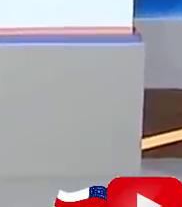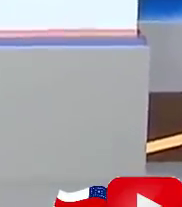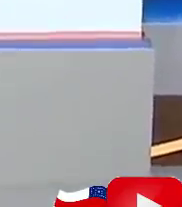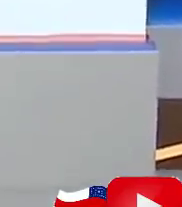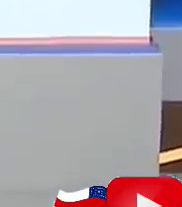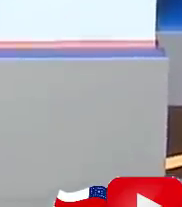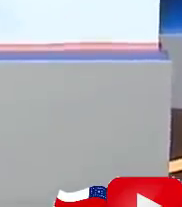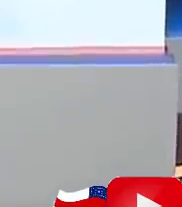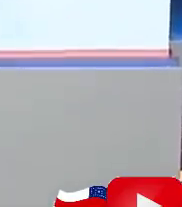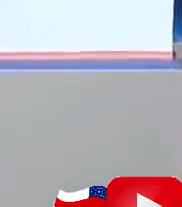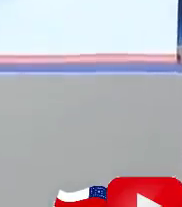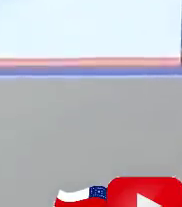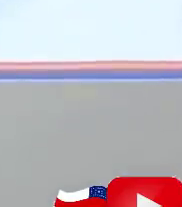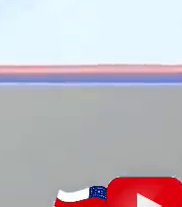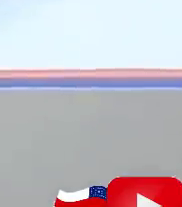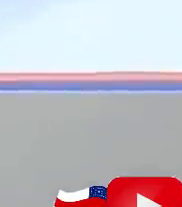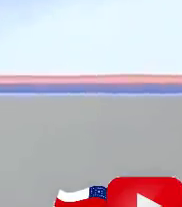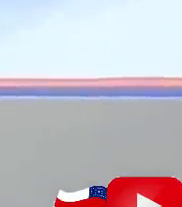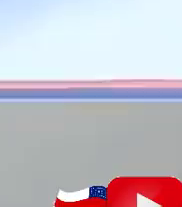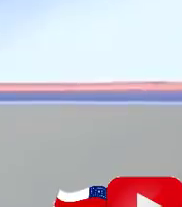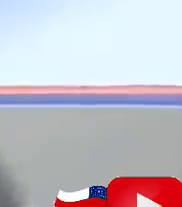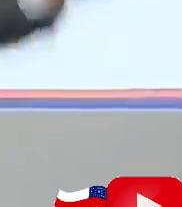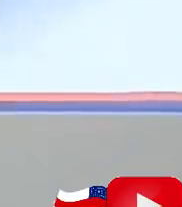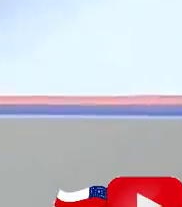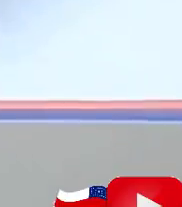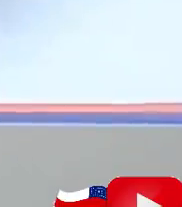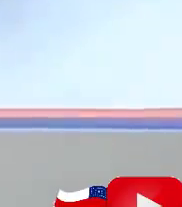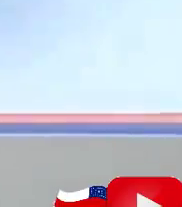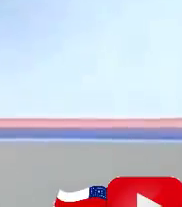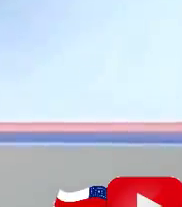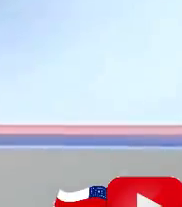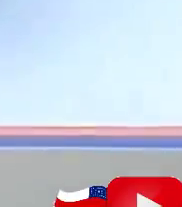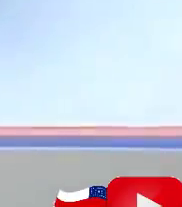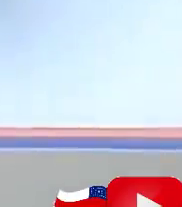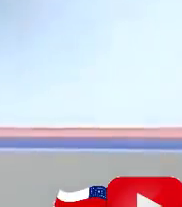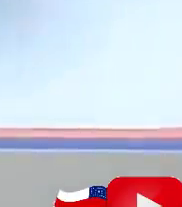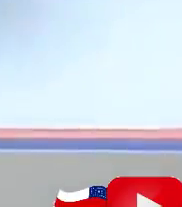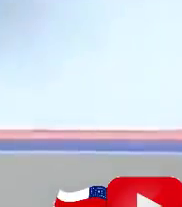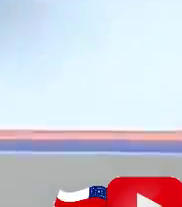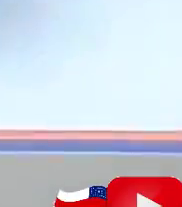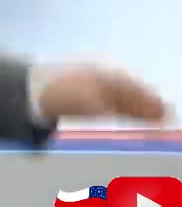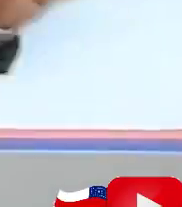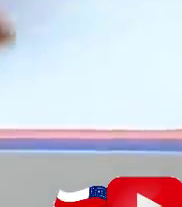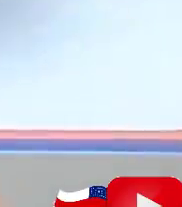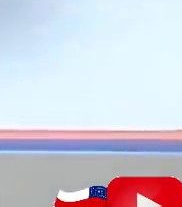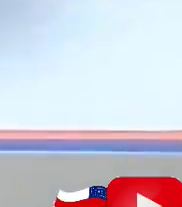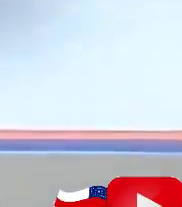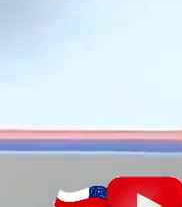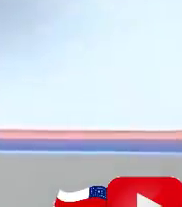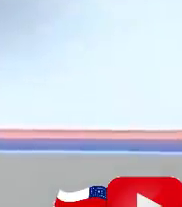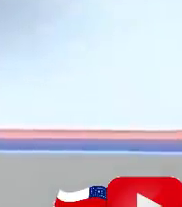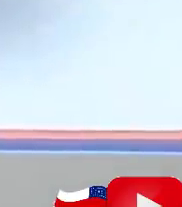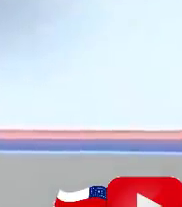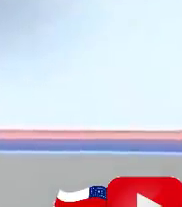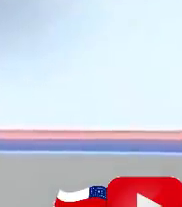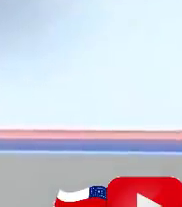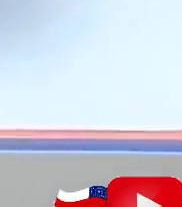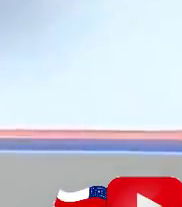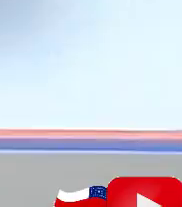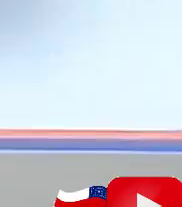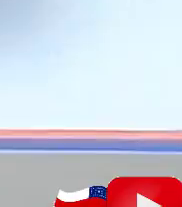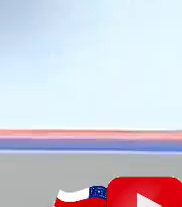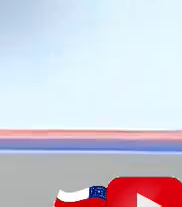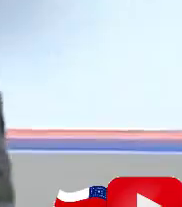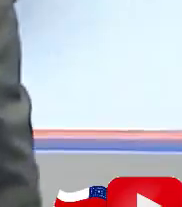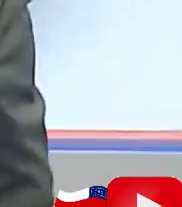Oxê! Que praga de urubu não pega de cavalo gordo? Oxê! Todos nós, todos nós tua mãe, tua avó, tu lascar. Ele disse isso